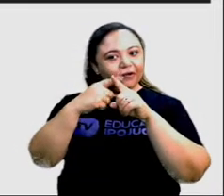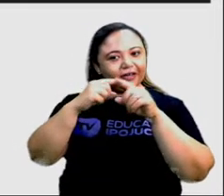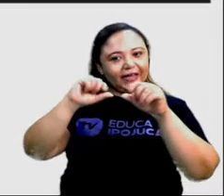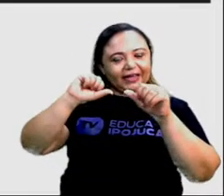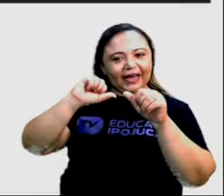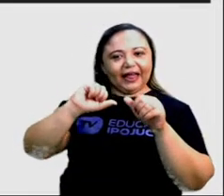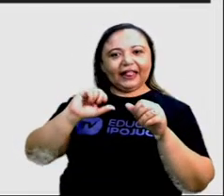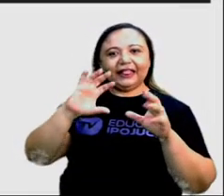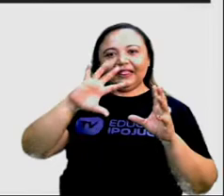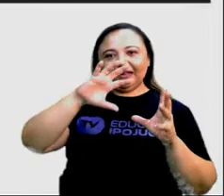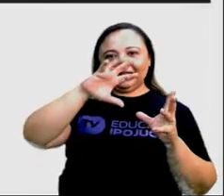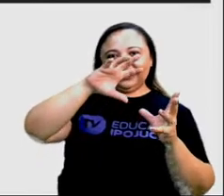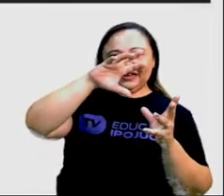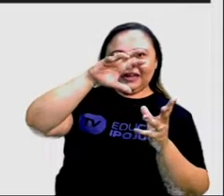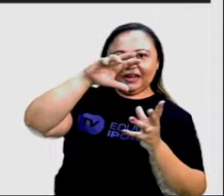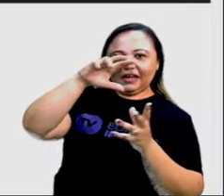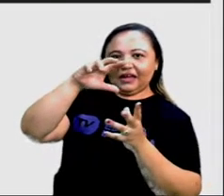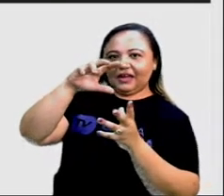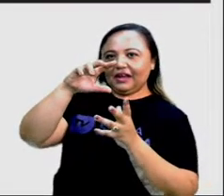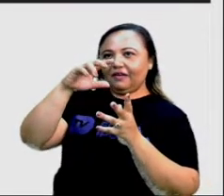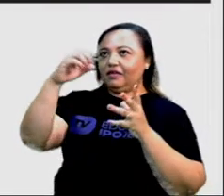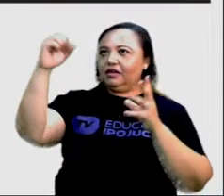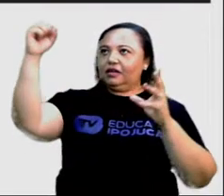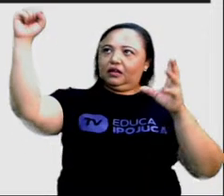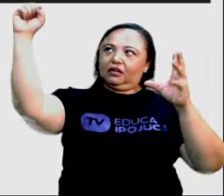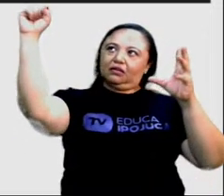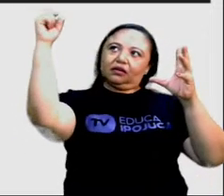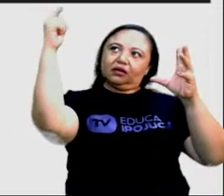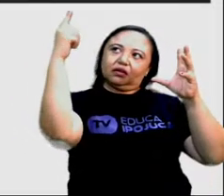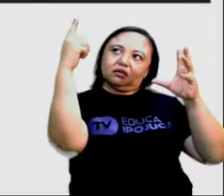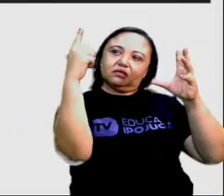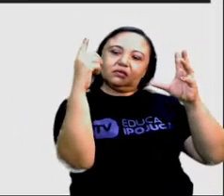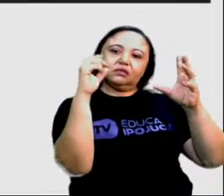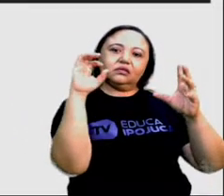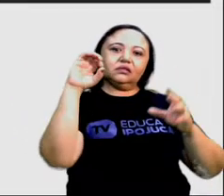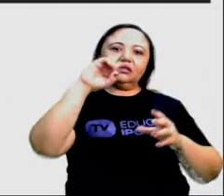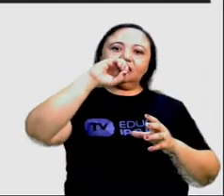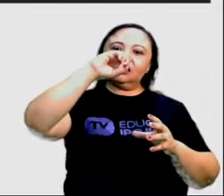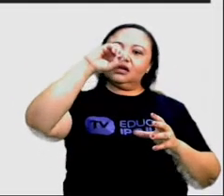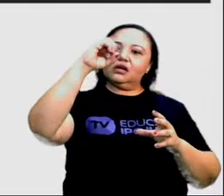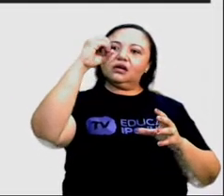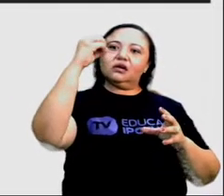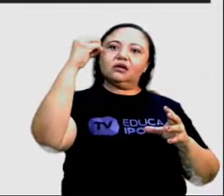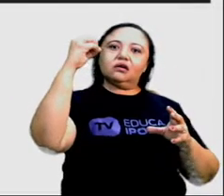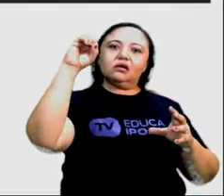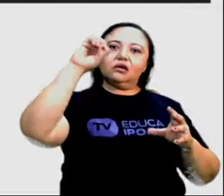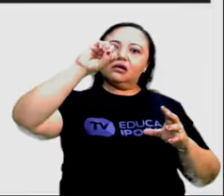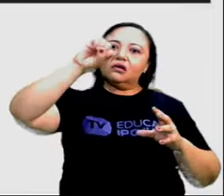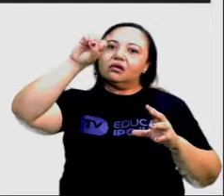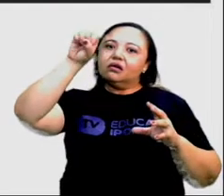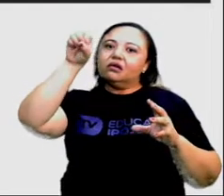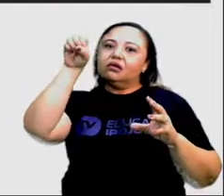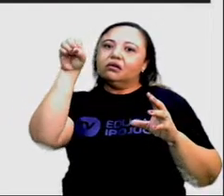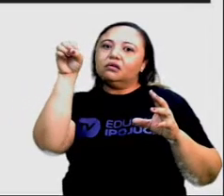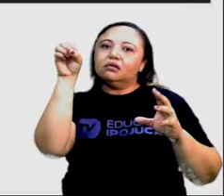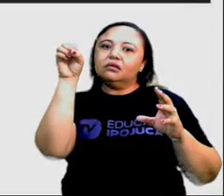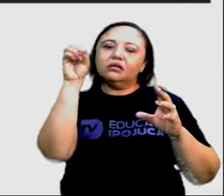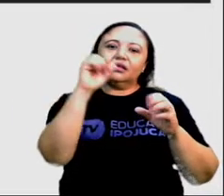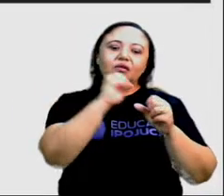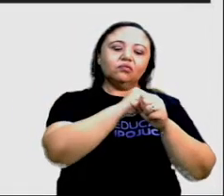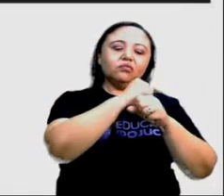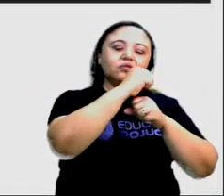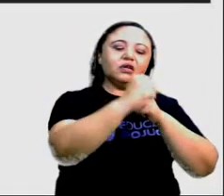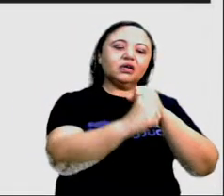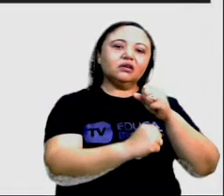inclinada em relação ao Sol. Olha que interessante. O movimento do nosso planeta em torno do Sol durante um ano,